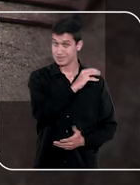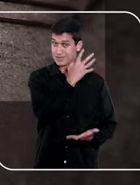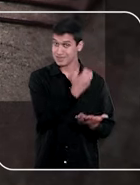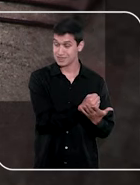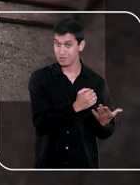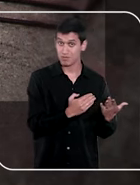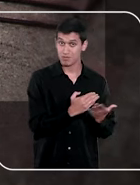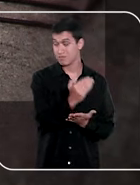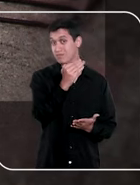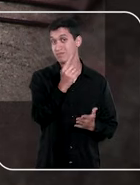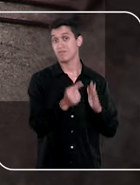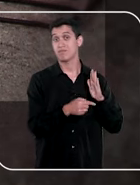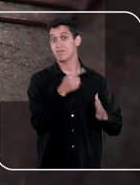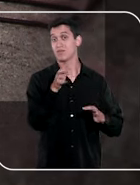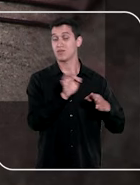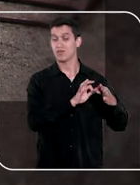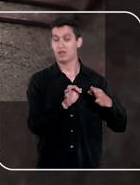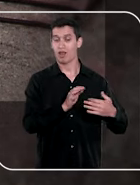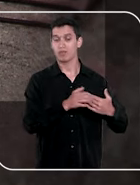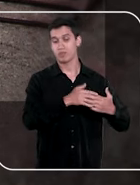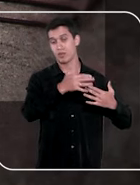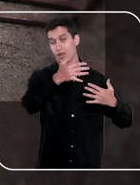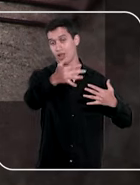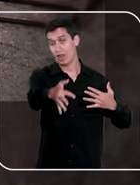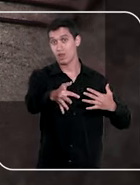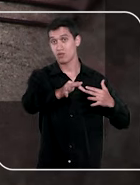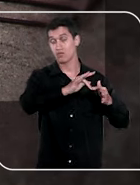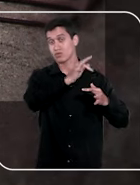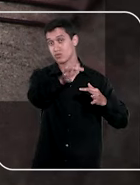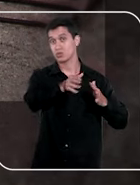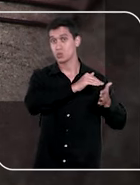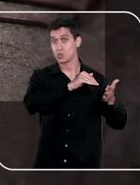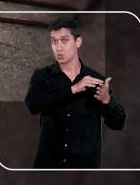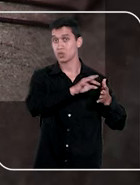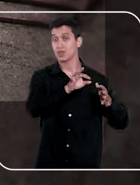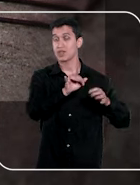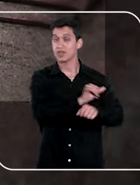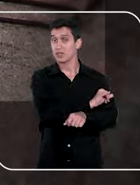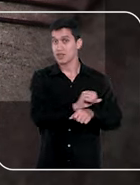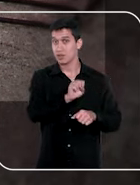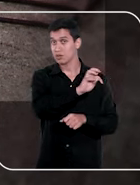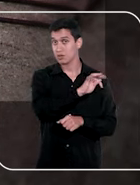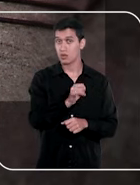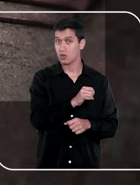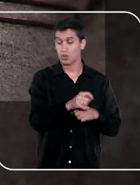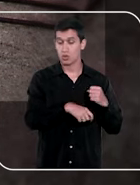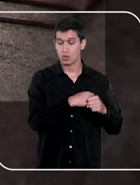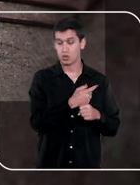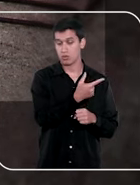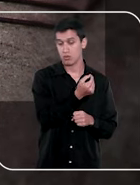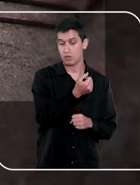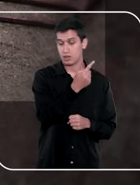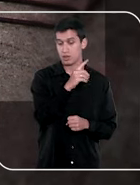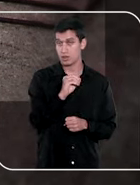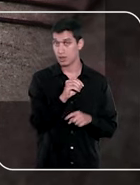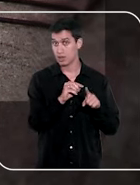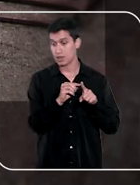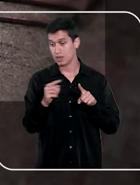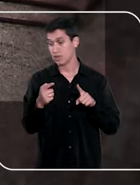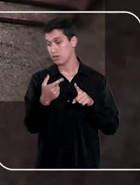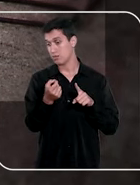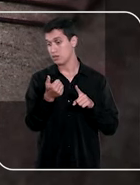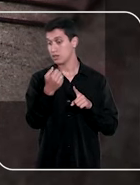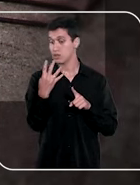primeiro planejamento de longo prazo do tribunal, o Plano Estratégico STJ 2010-2014.